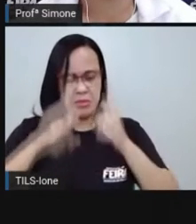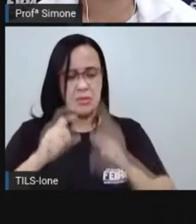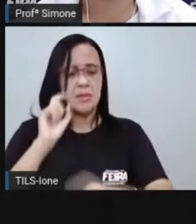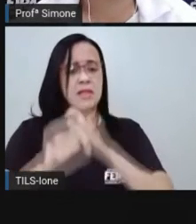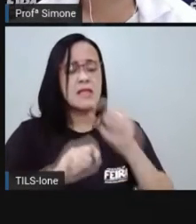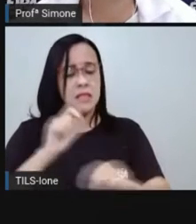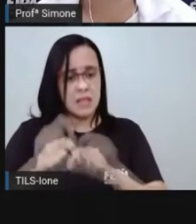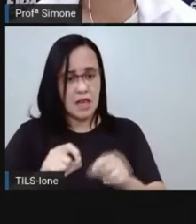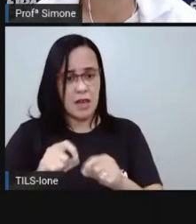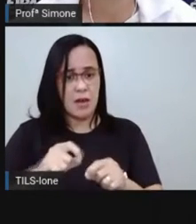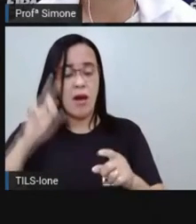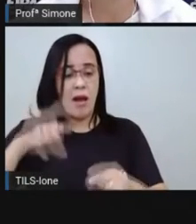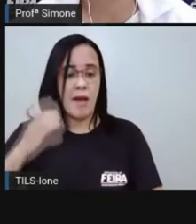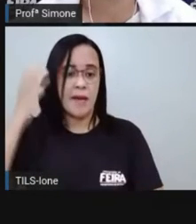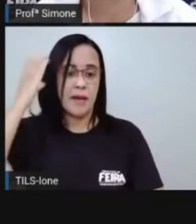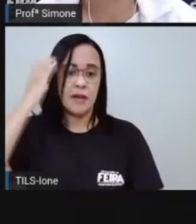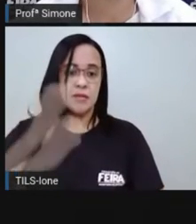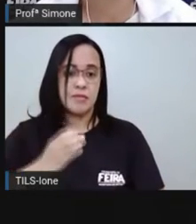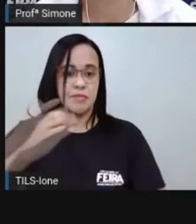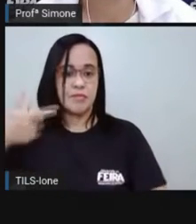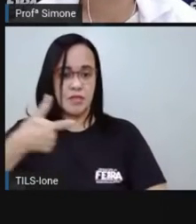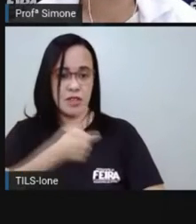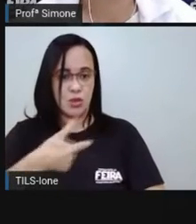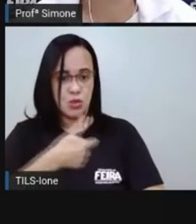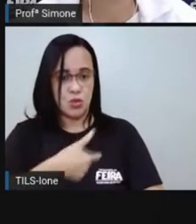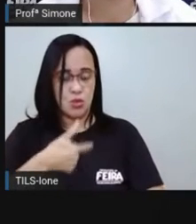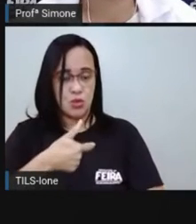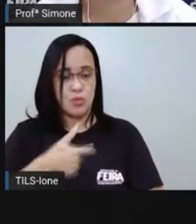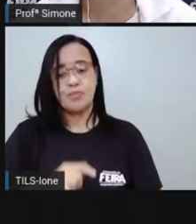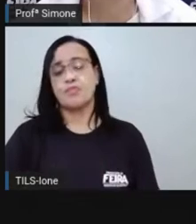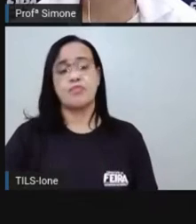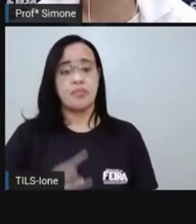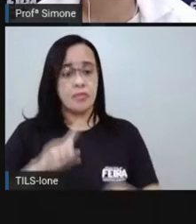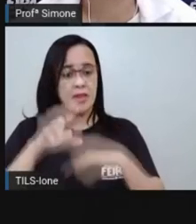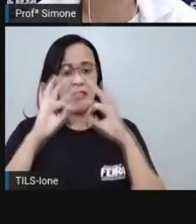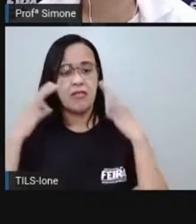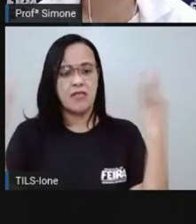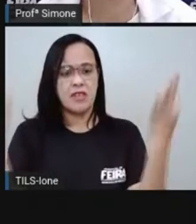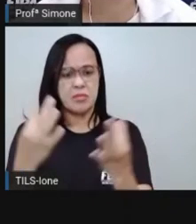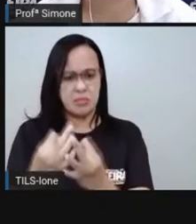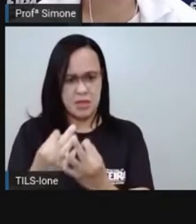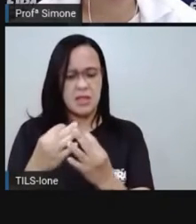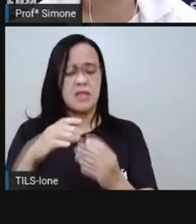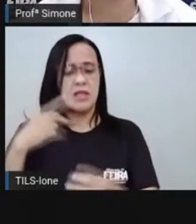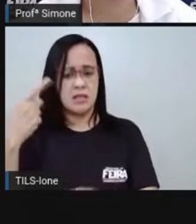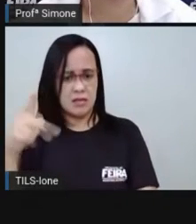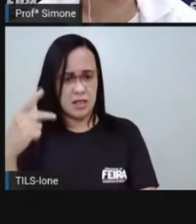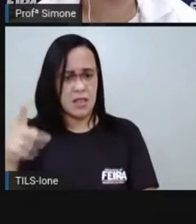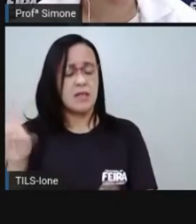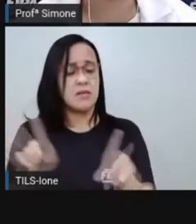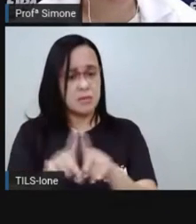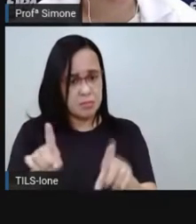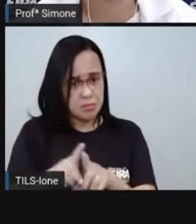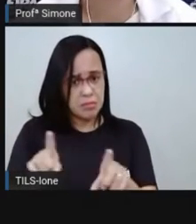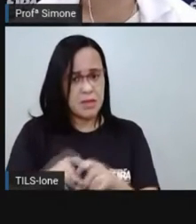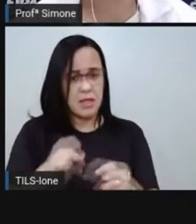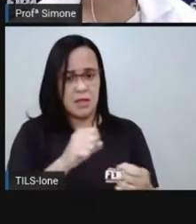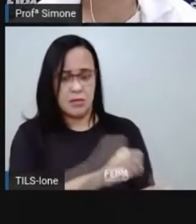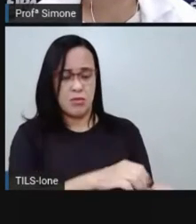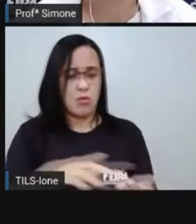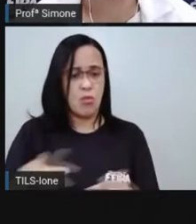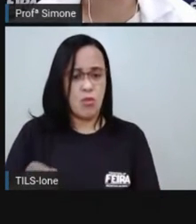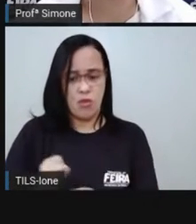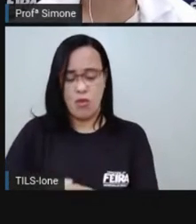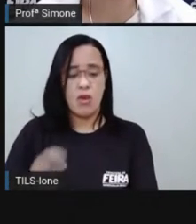sua família do Brasil e estabeleceram que, a partir do dia 15 de novembro de 1889, o